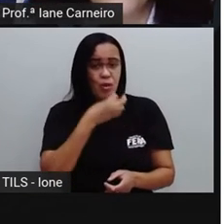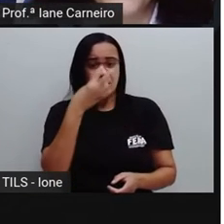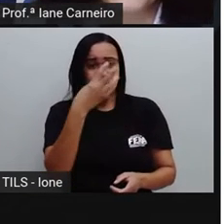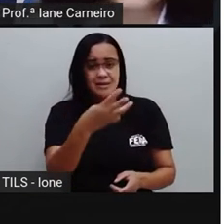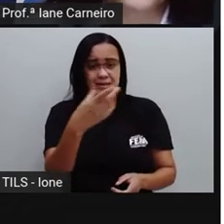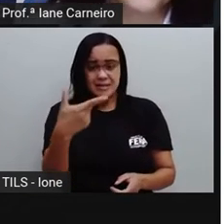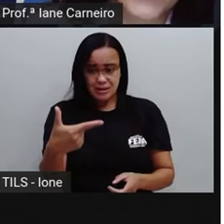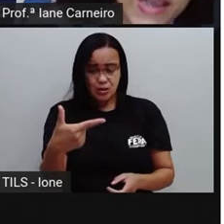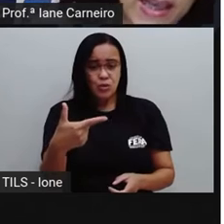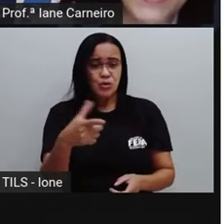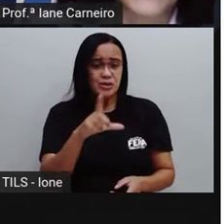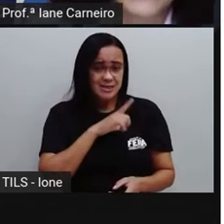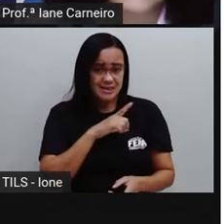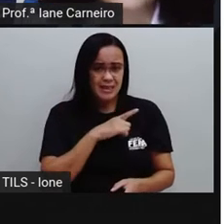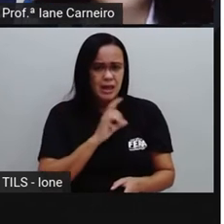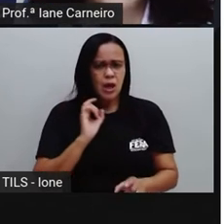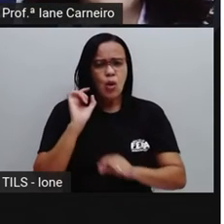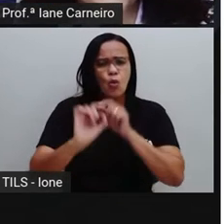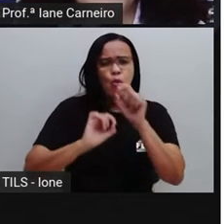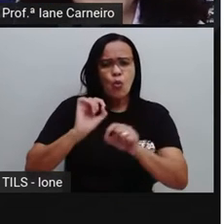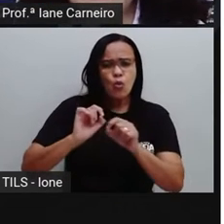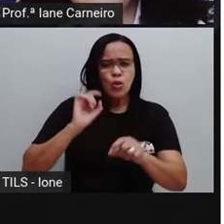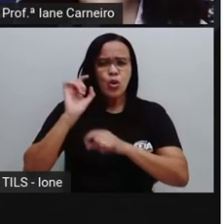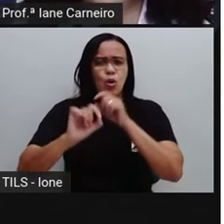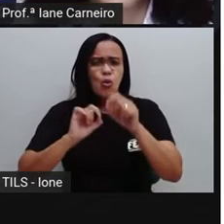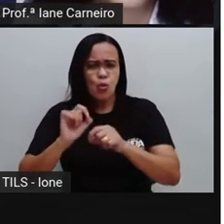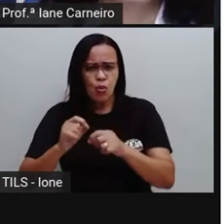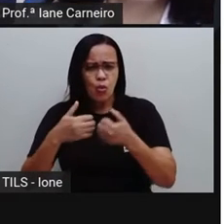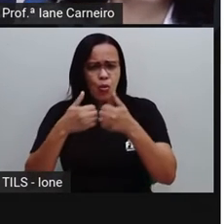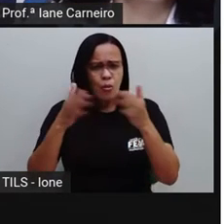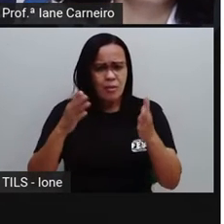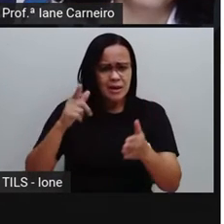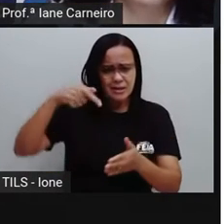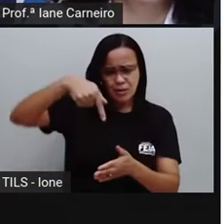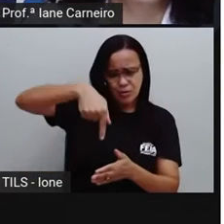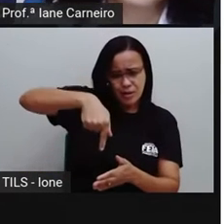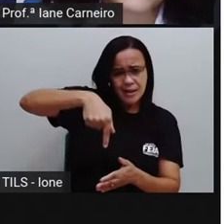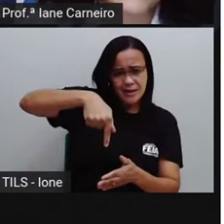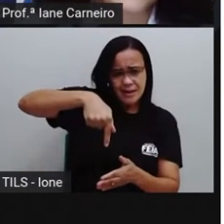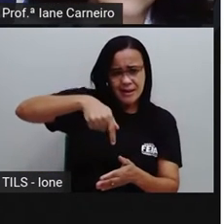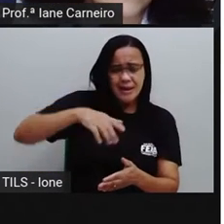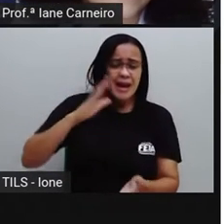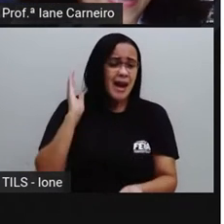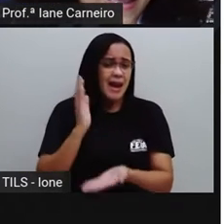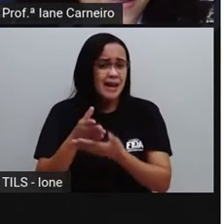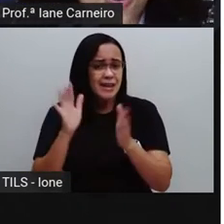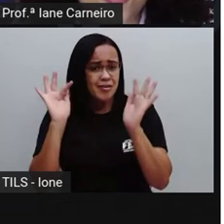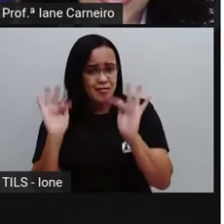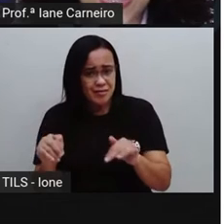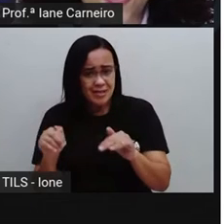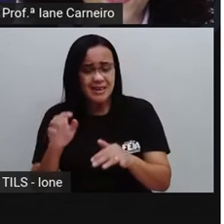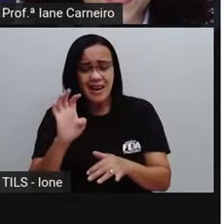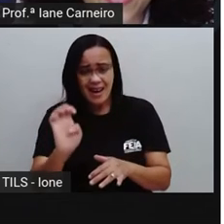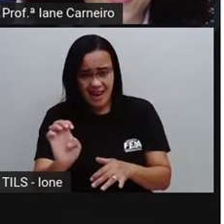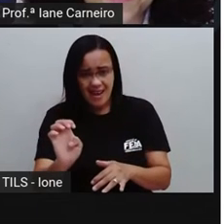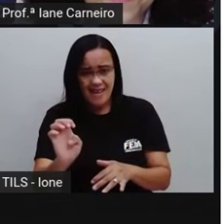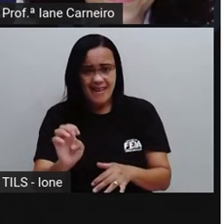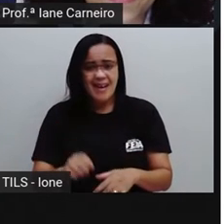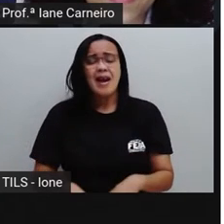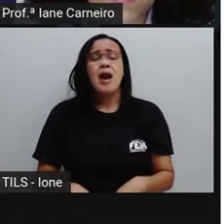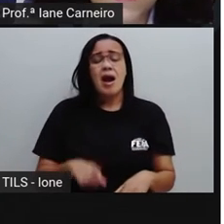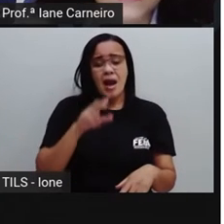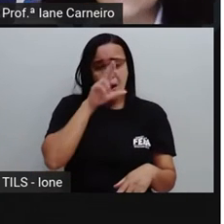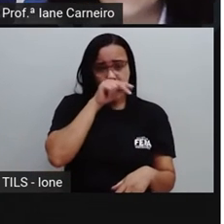é? Começa com Q, acaba com E. É a voz do pato, quer é, quer, quer. Ó o quer como é, ó.